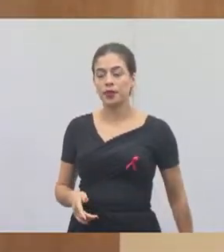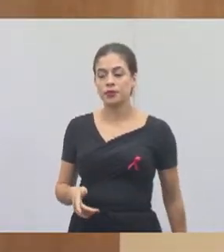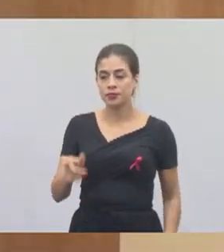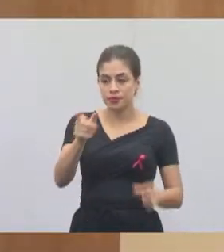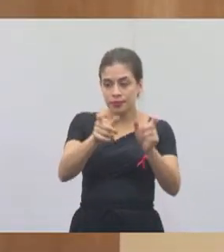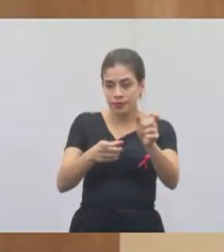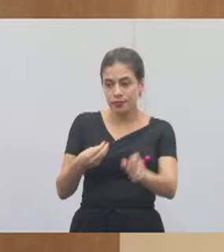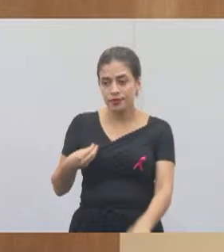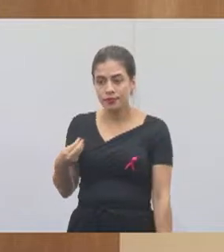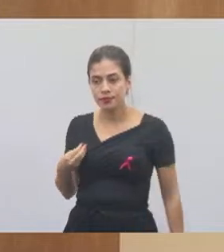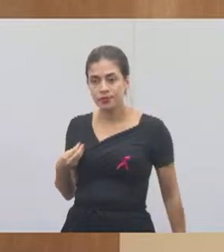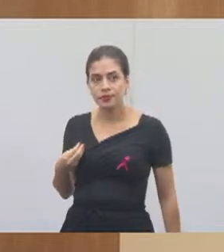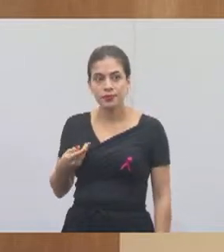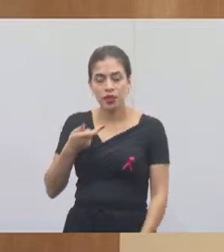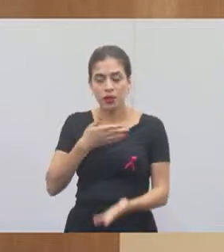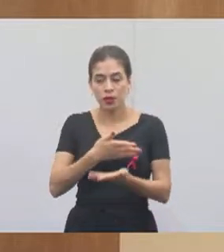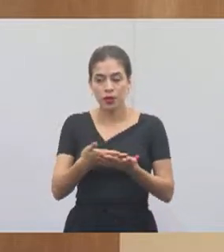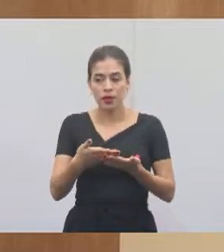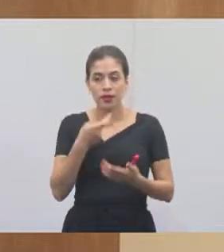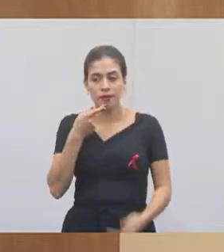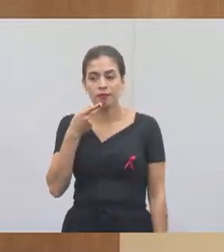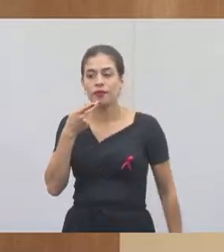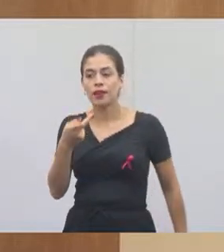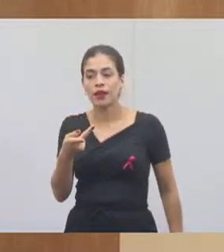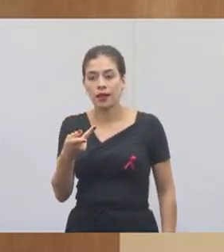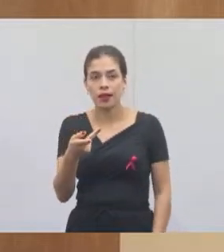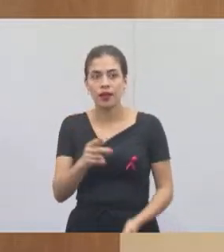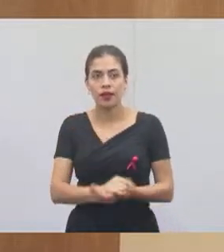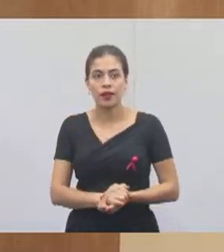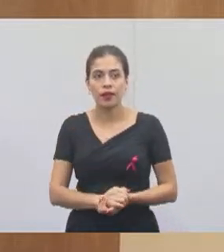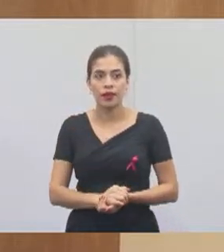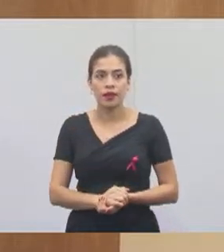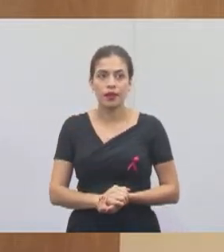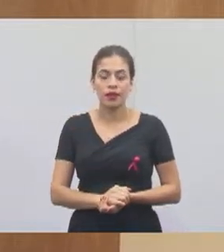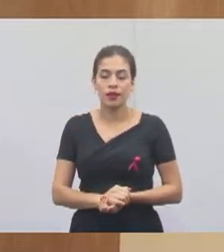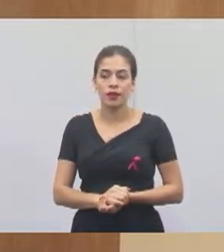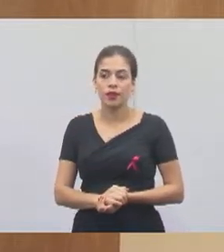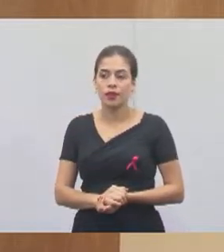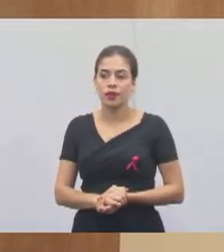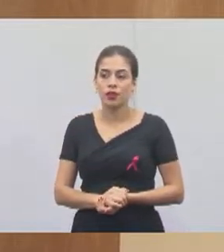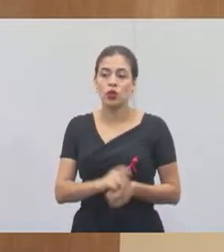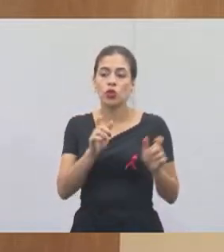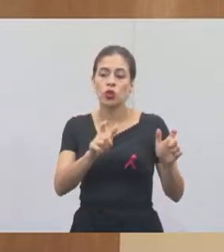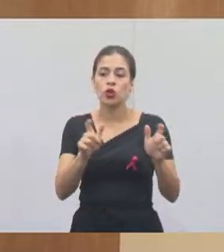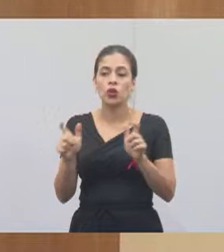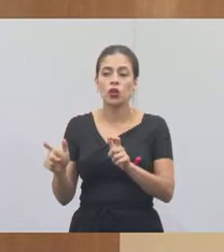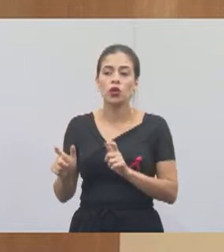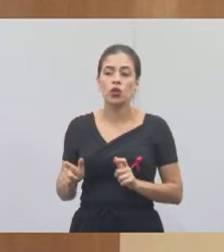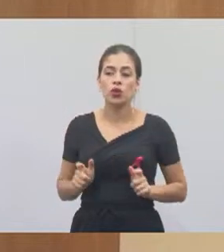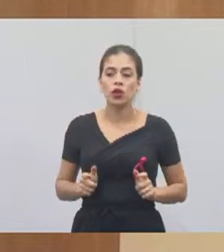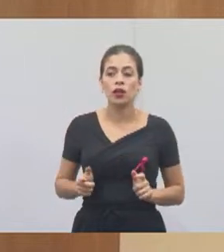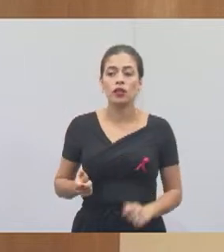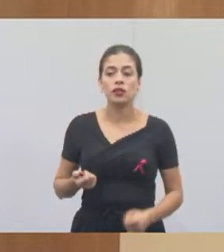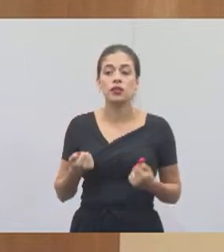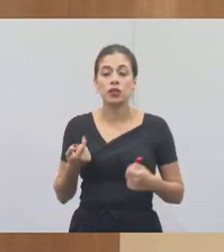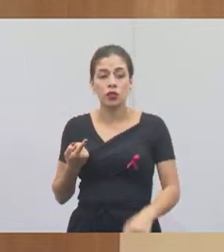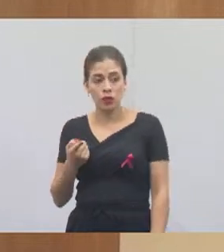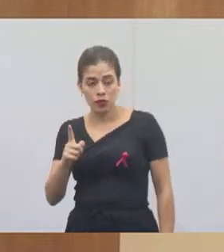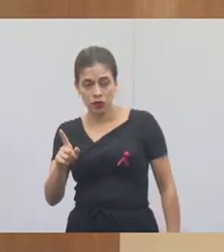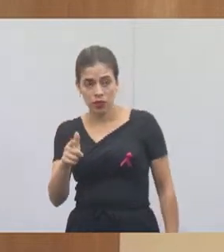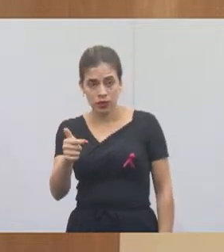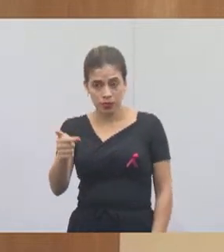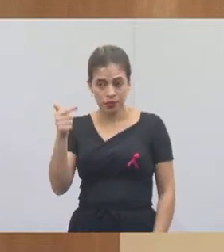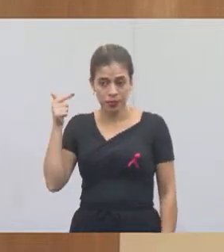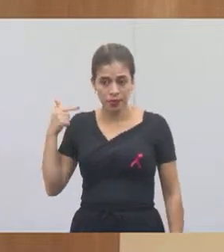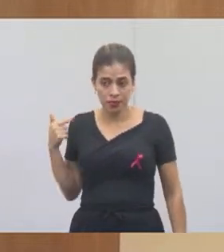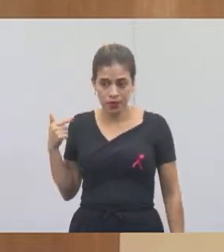e iniciar minha fala falando sobre alguns locais onde eu estive presente semana passada